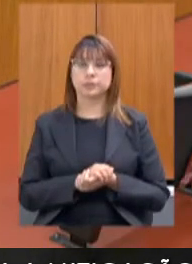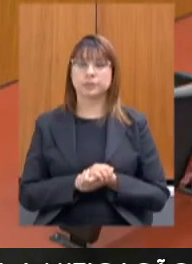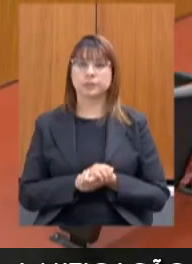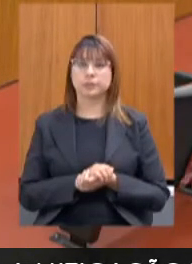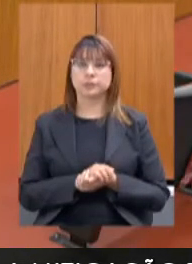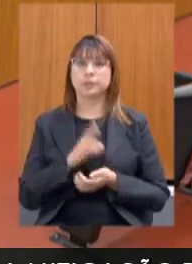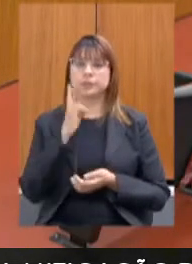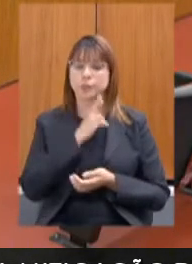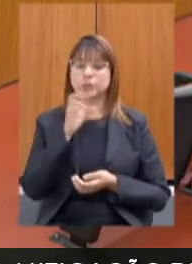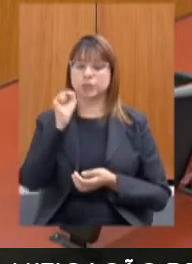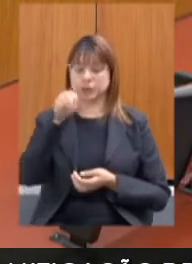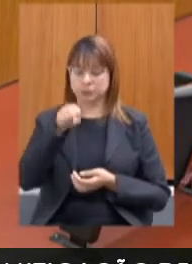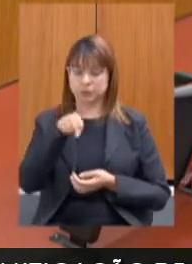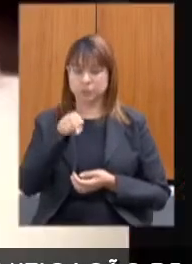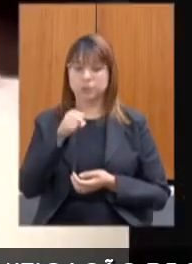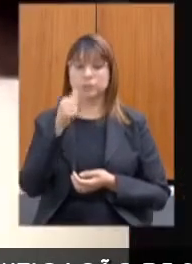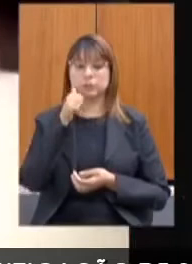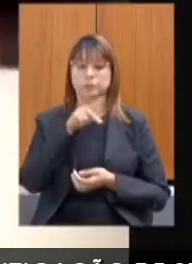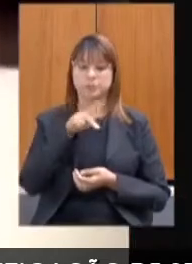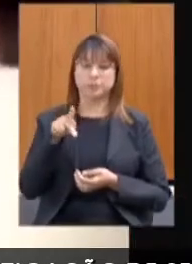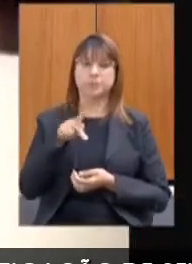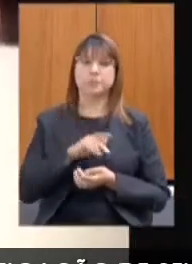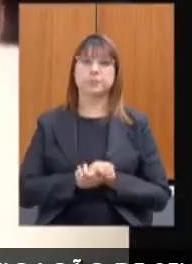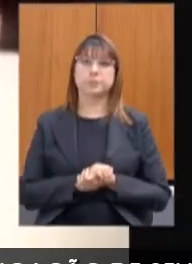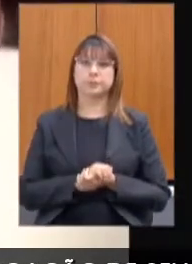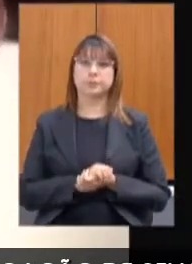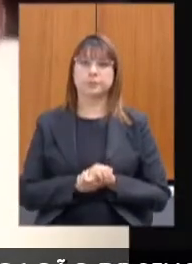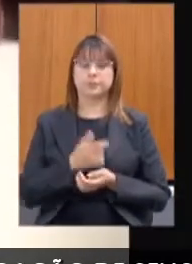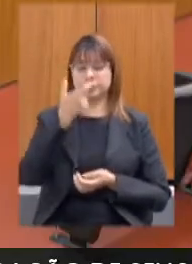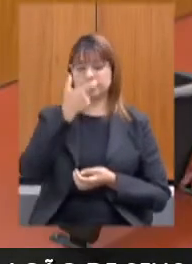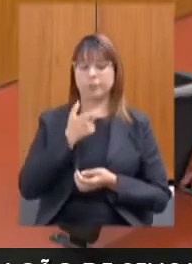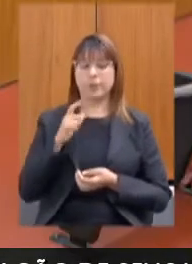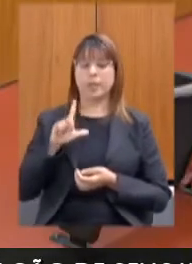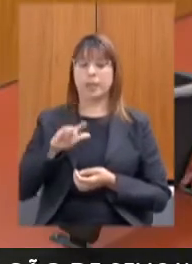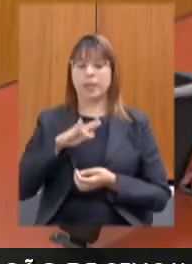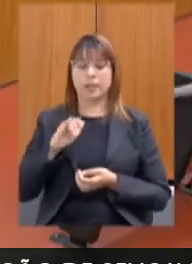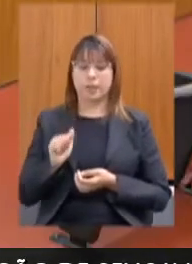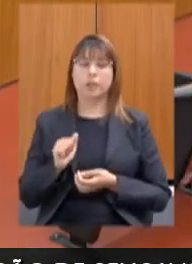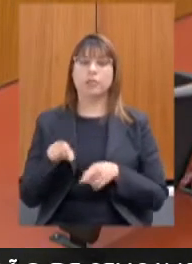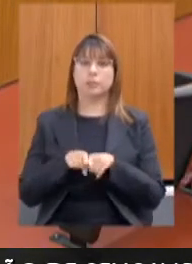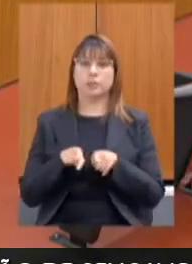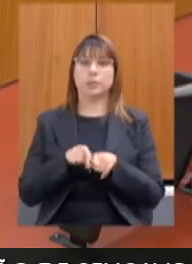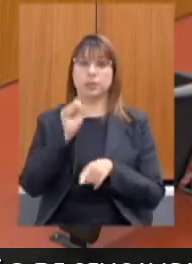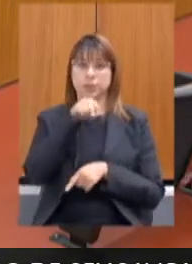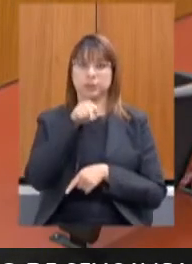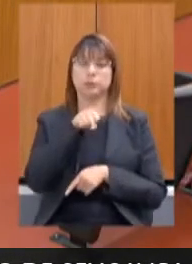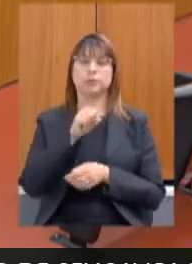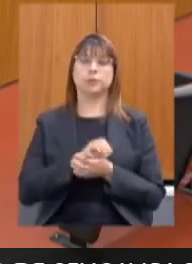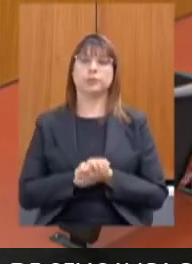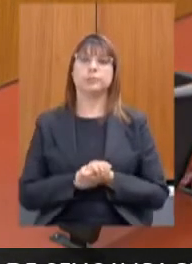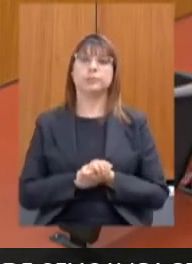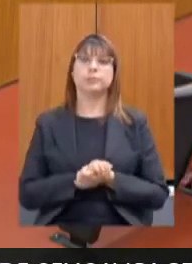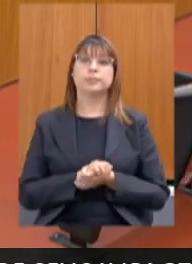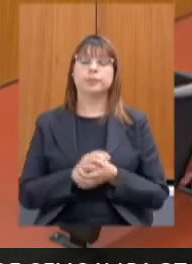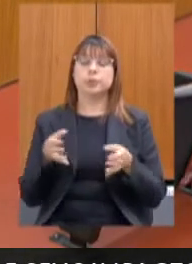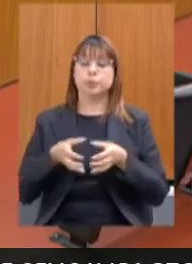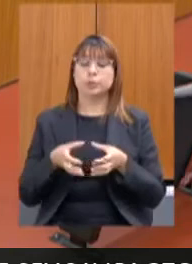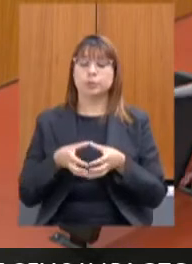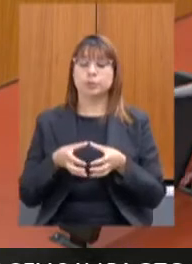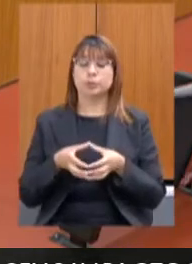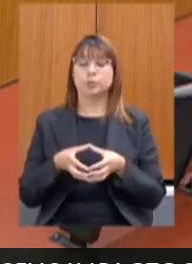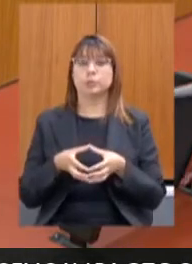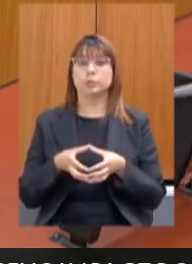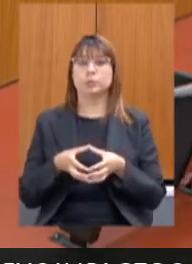voto sim senhora presidenta eu Leninha também voto sim na comissão